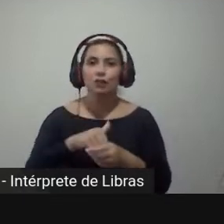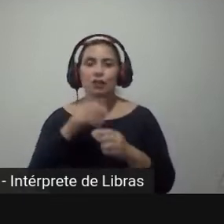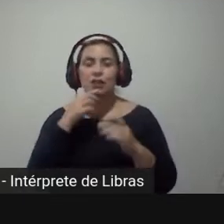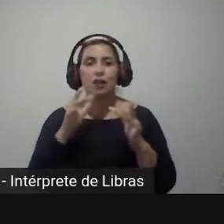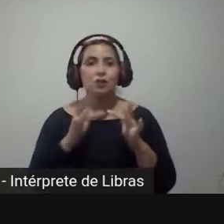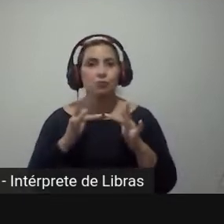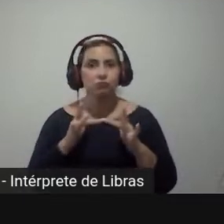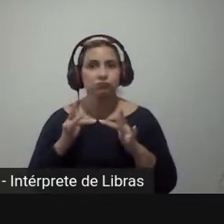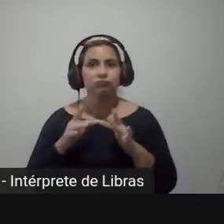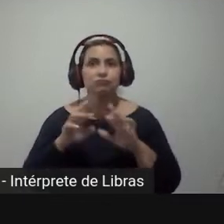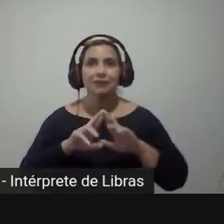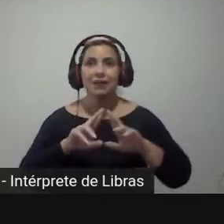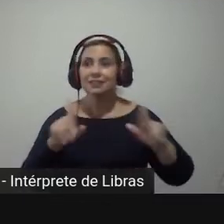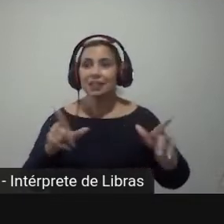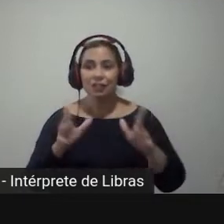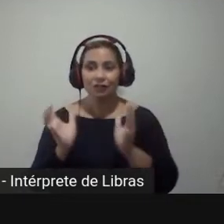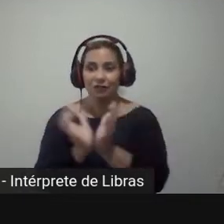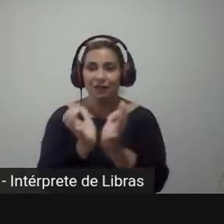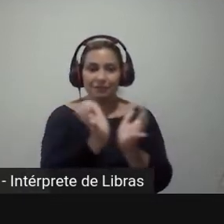entre os diversos cargos.